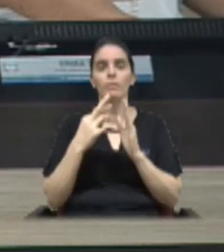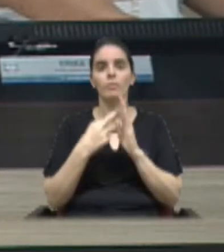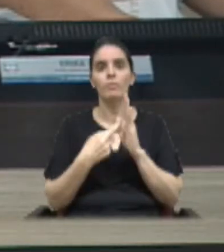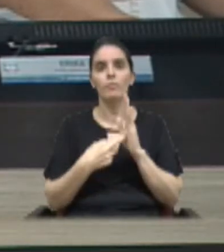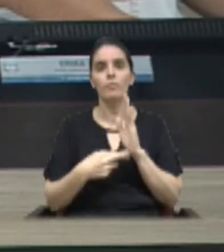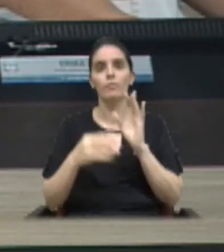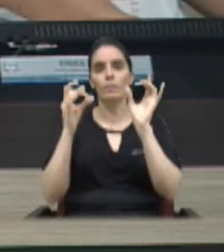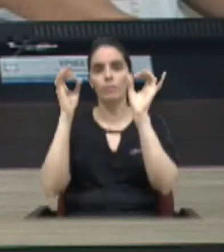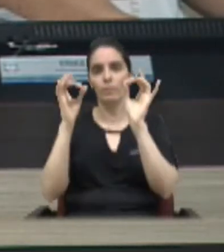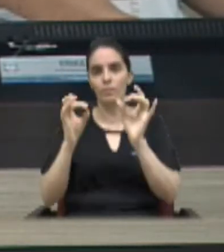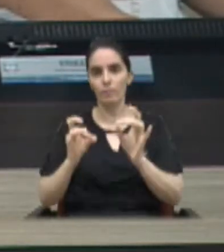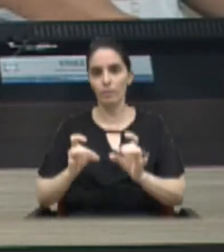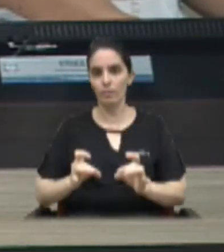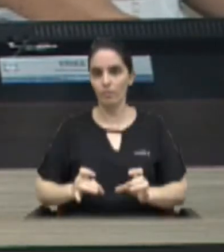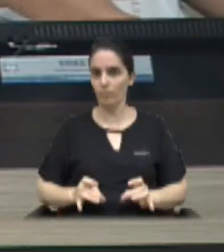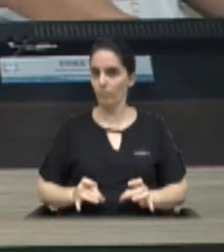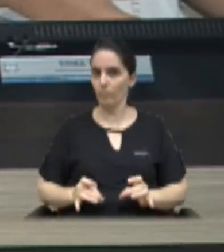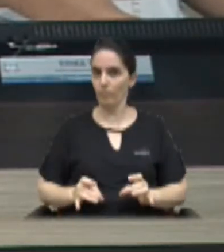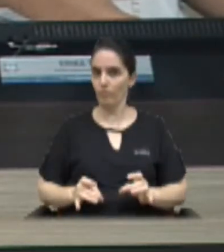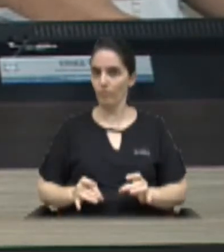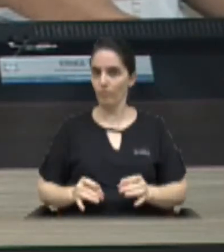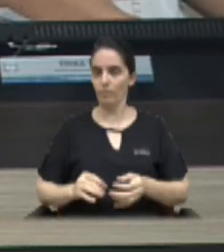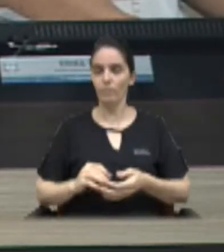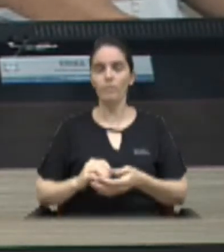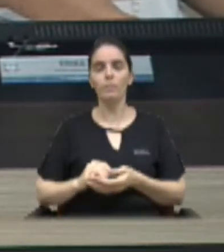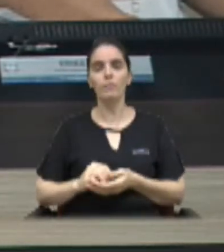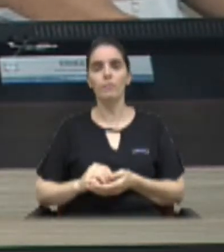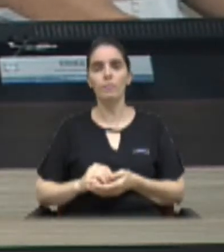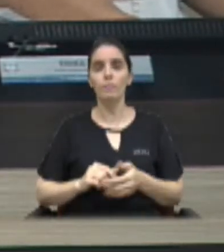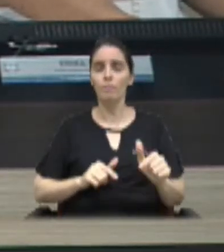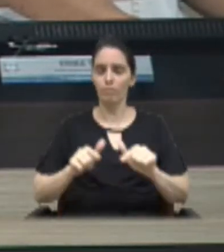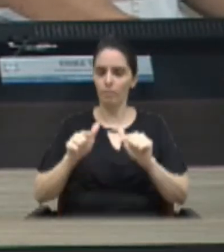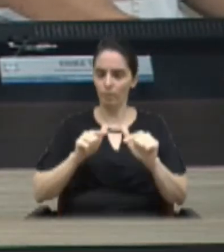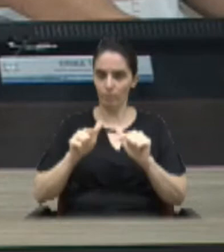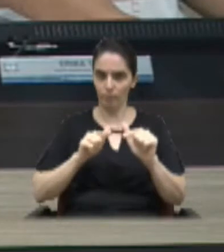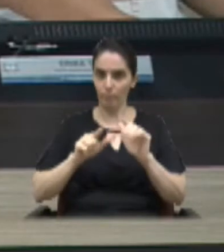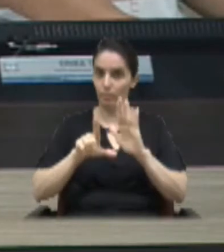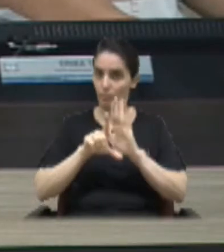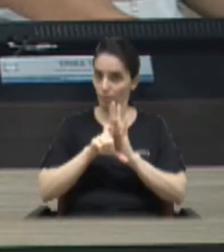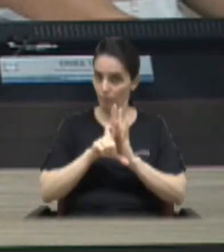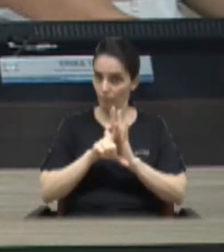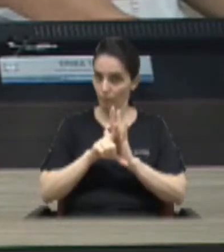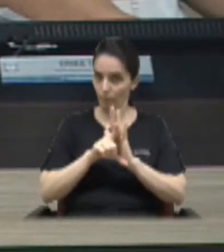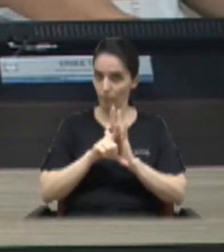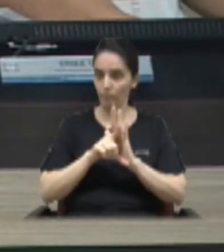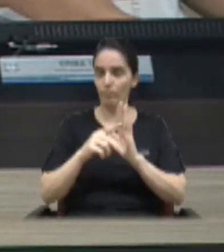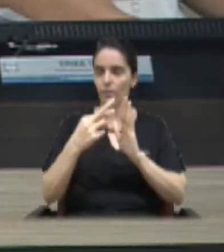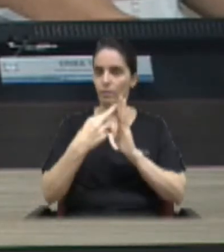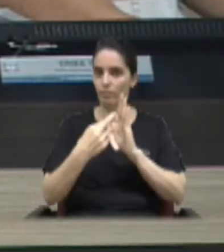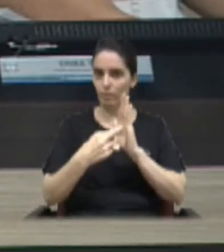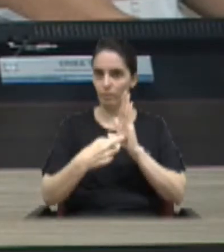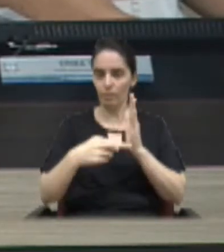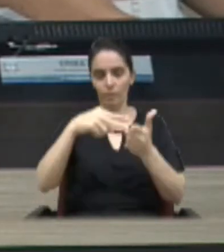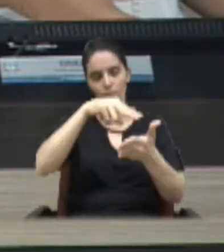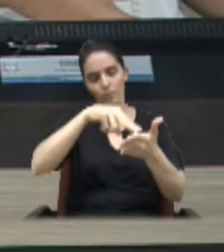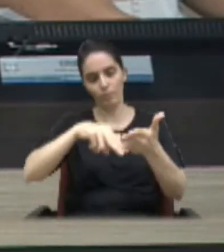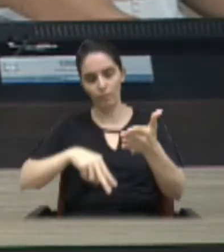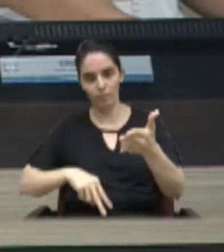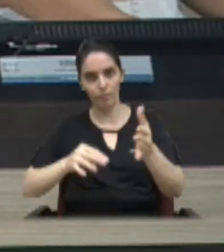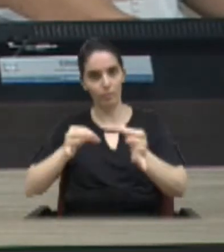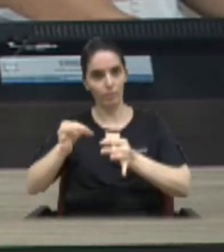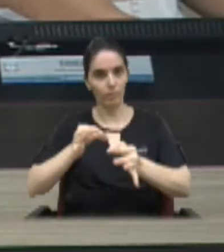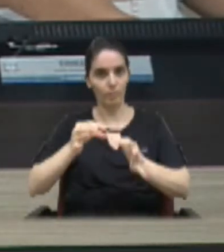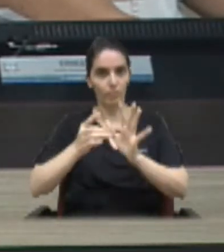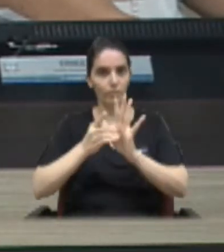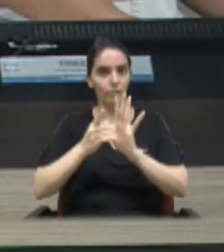especial nobres colegas no uso e desempenho de minhas funções legais e regimentais procediu ao exame do projeto de